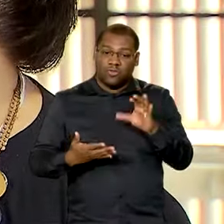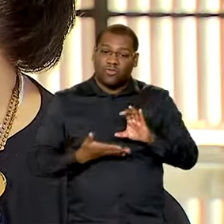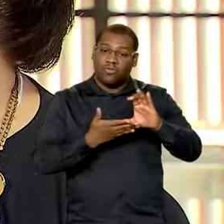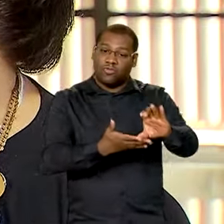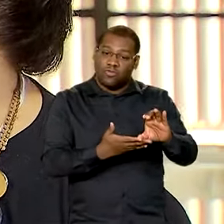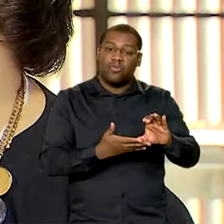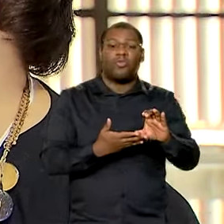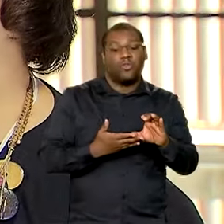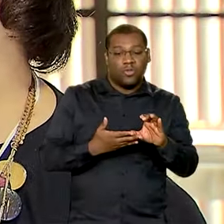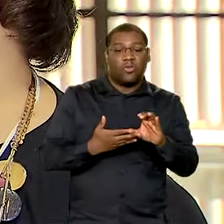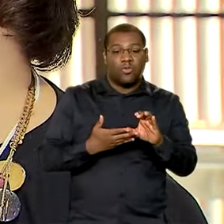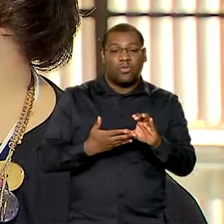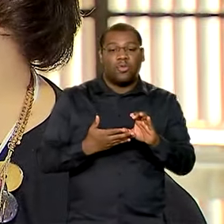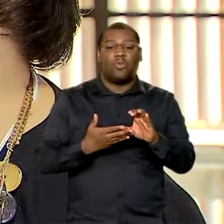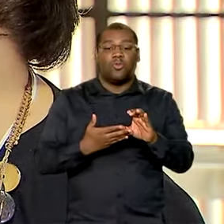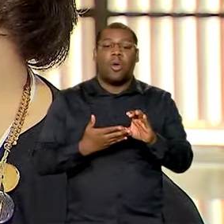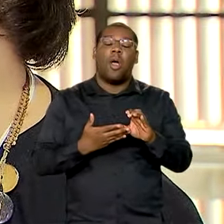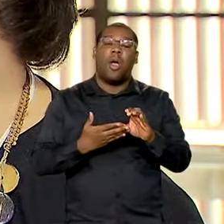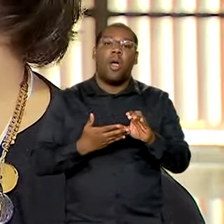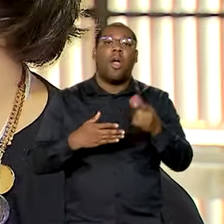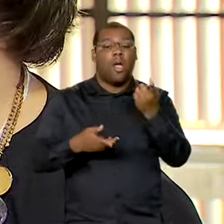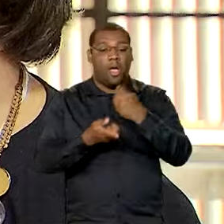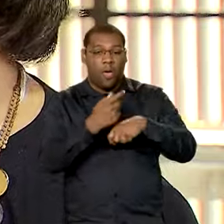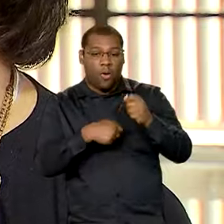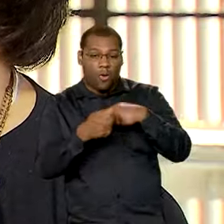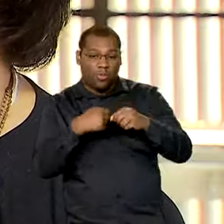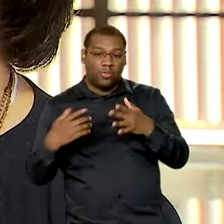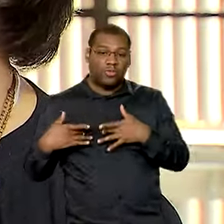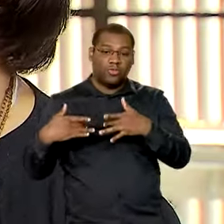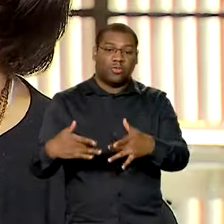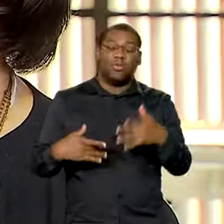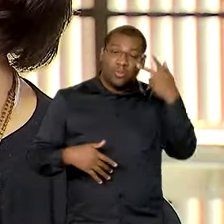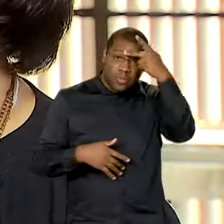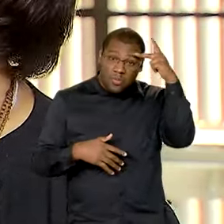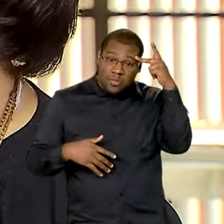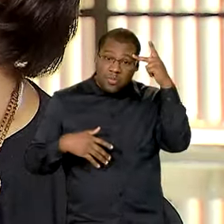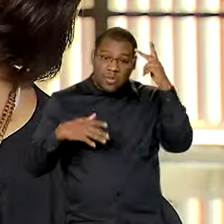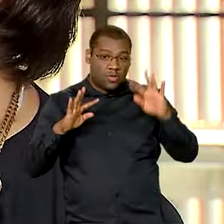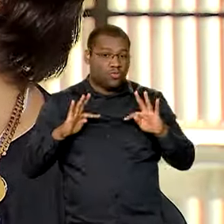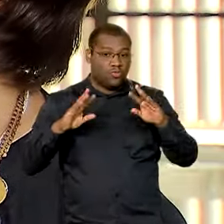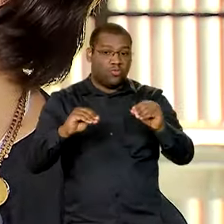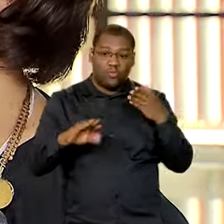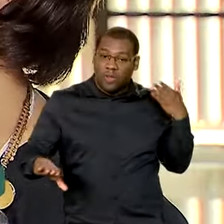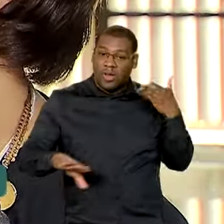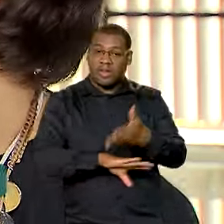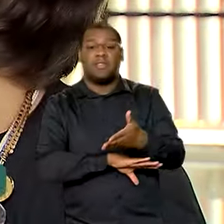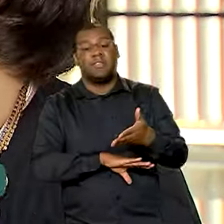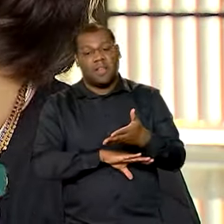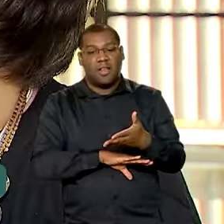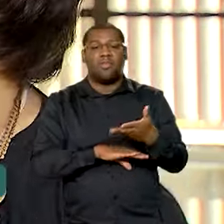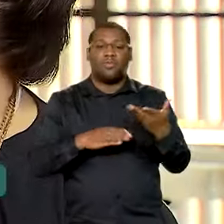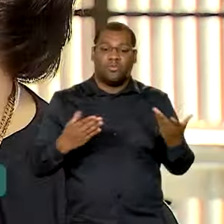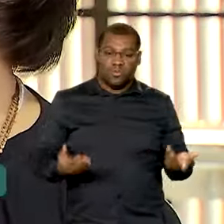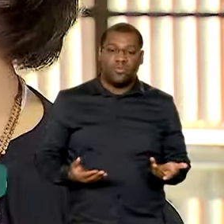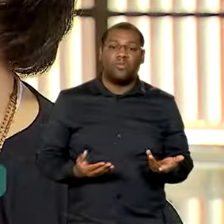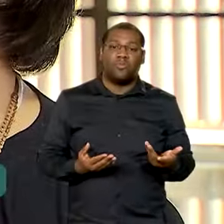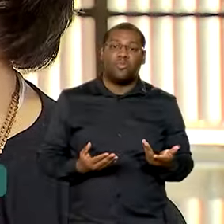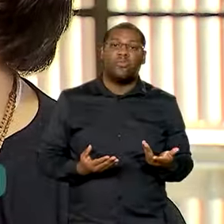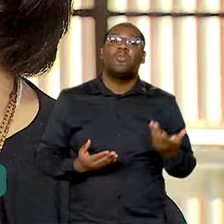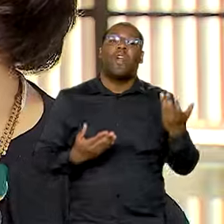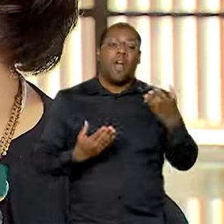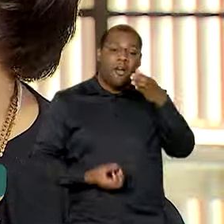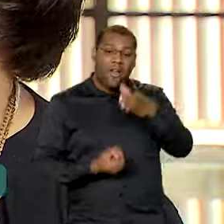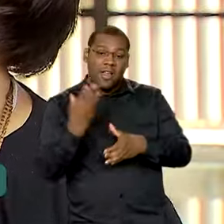economia solidária, para que todas as pessoas tenham acesso ao recurso, para poder tocar os seus